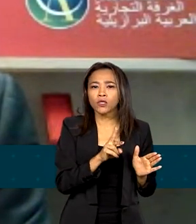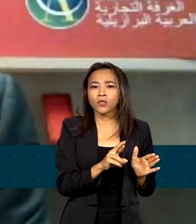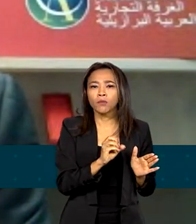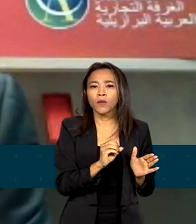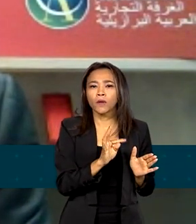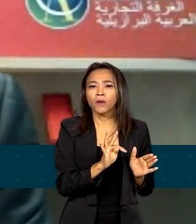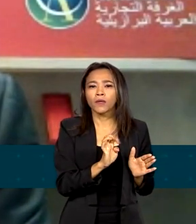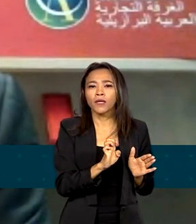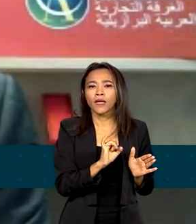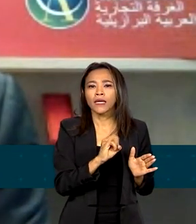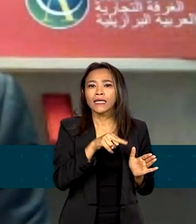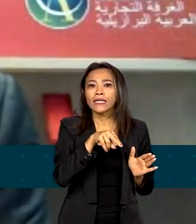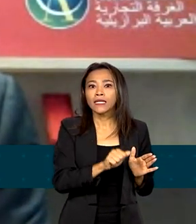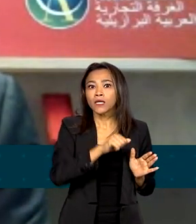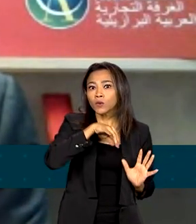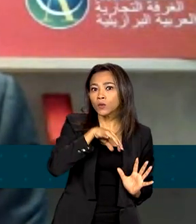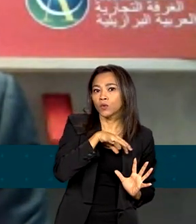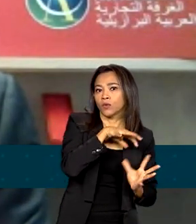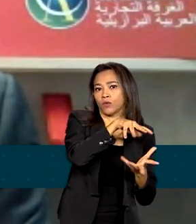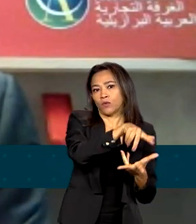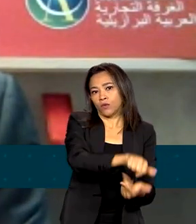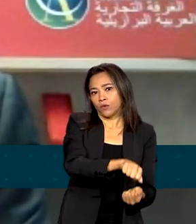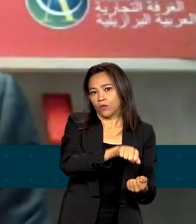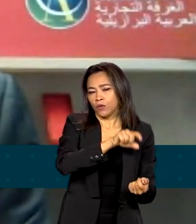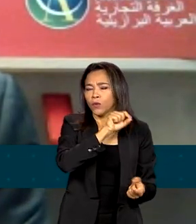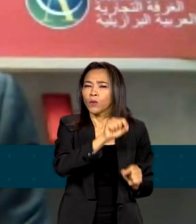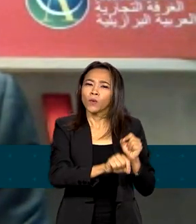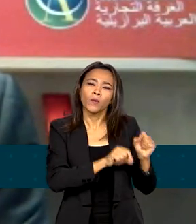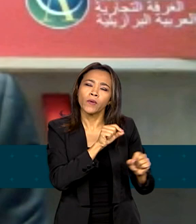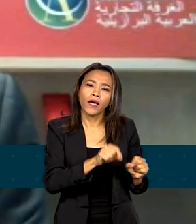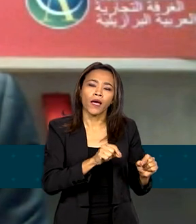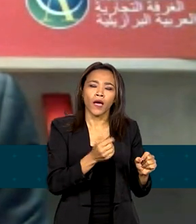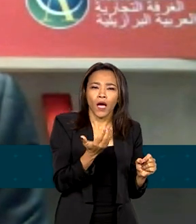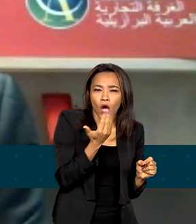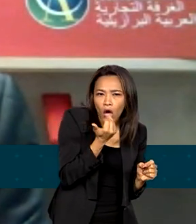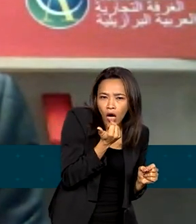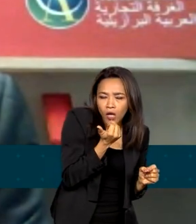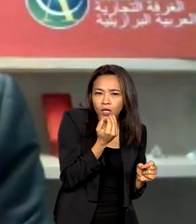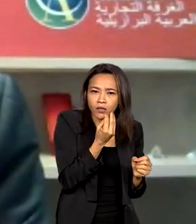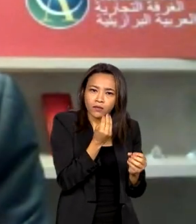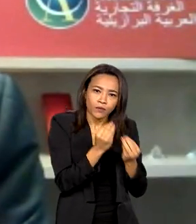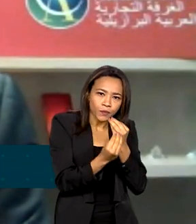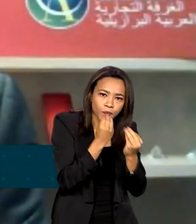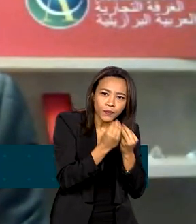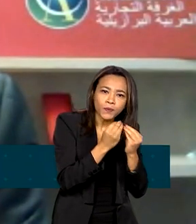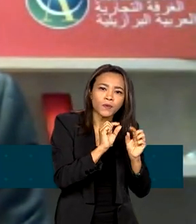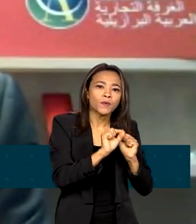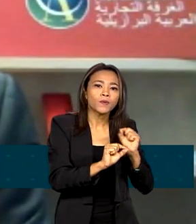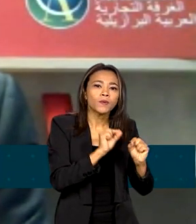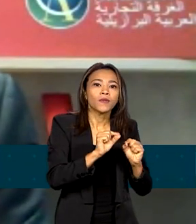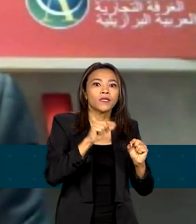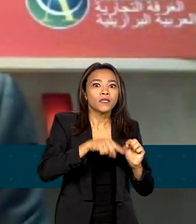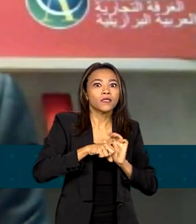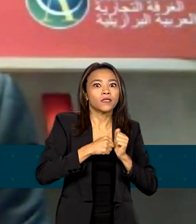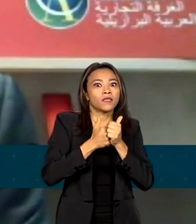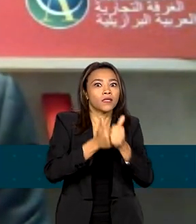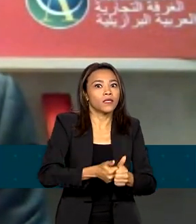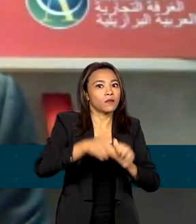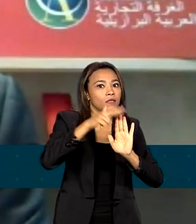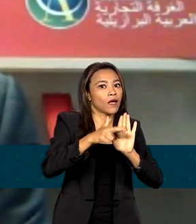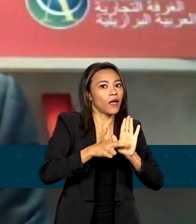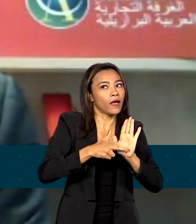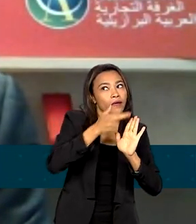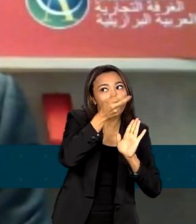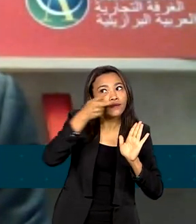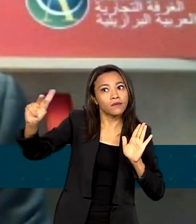no mundo. O que é o halal? O halal é aquele tipo de alimento que é produzido de acordo com as normas islâmicas.